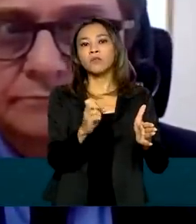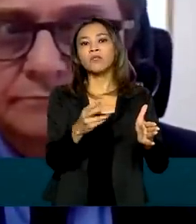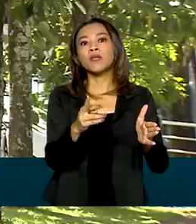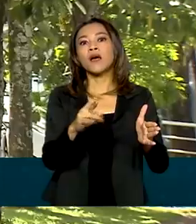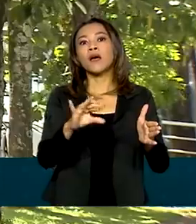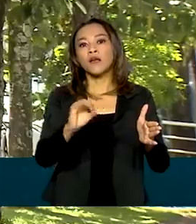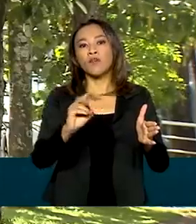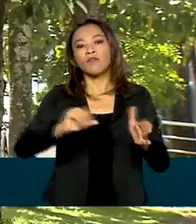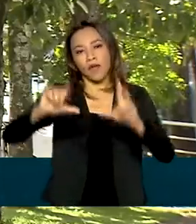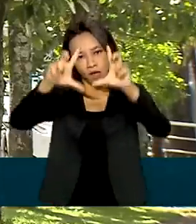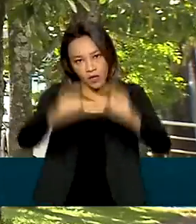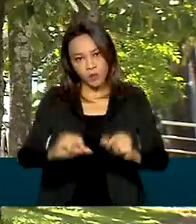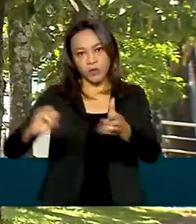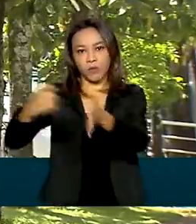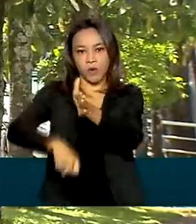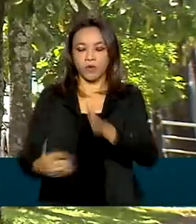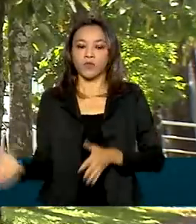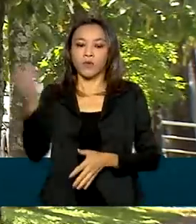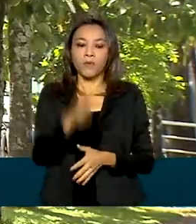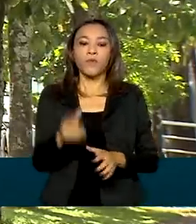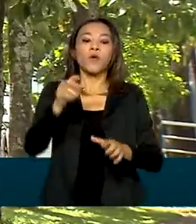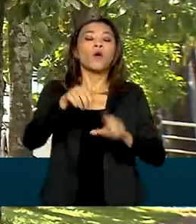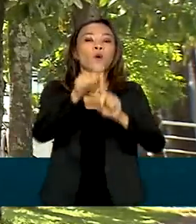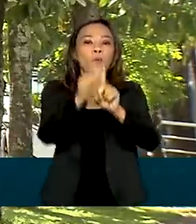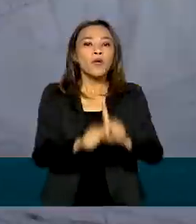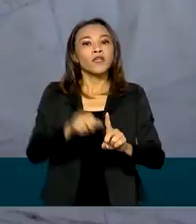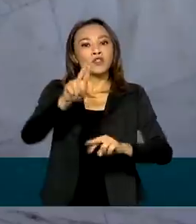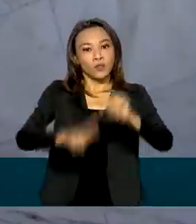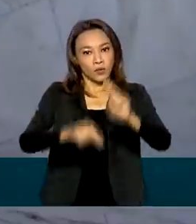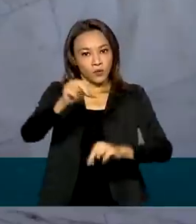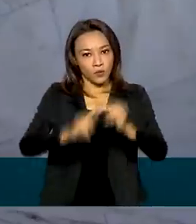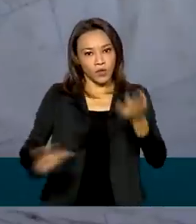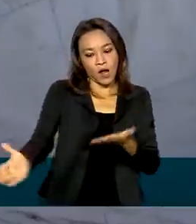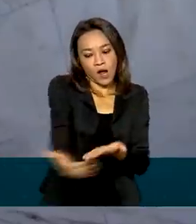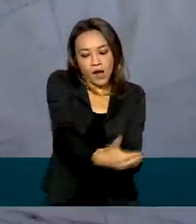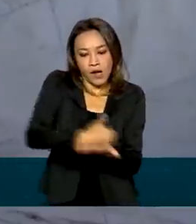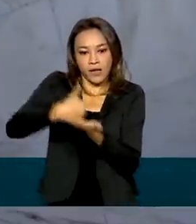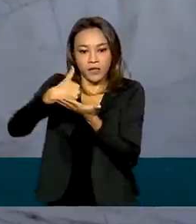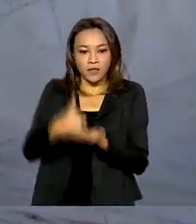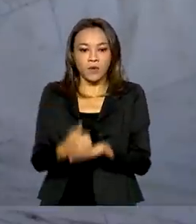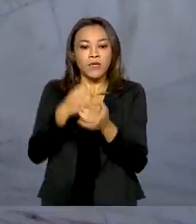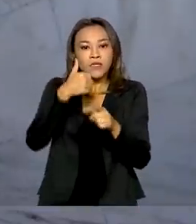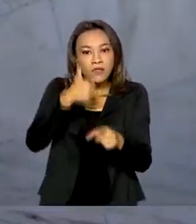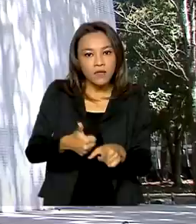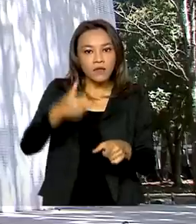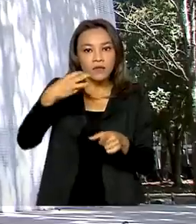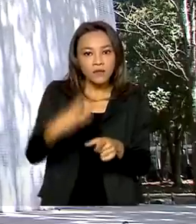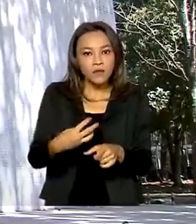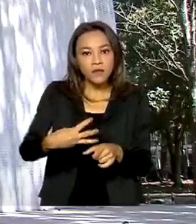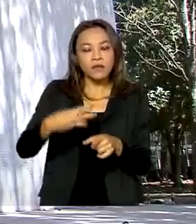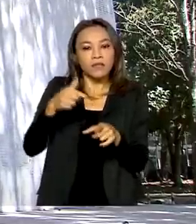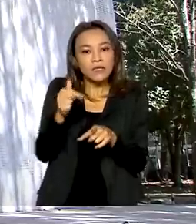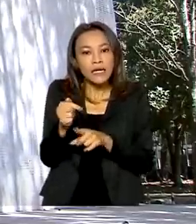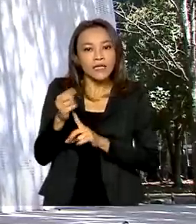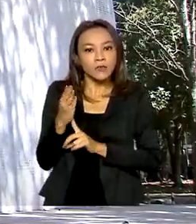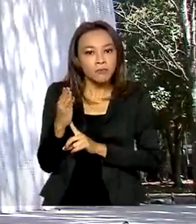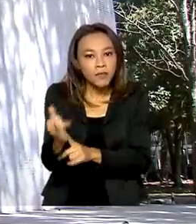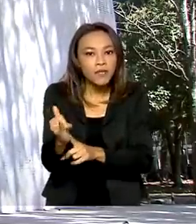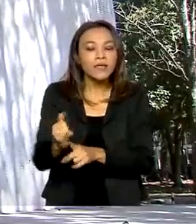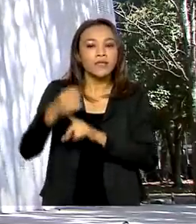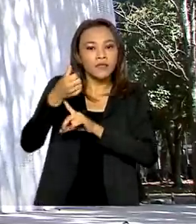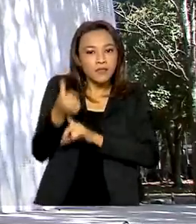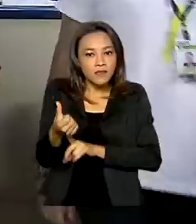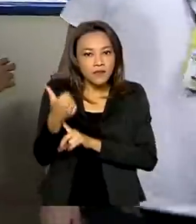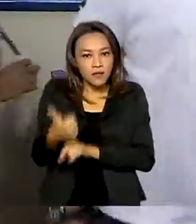impostos. Somente no mês de junho, a arrecadação federal somou R$ 137 bilhões e R